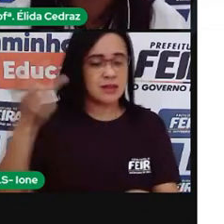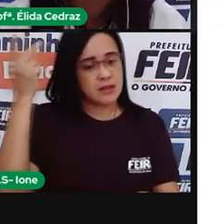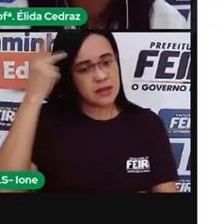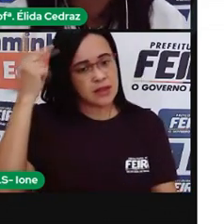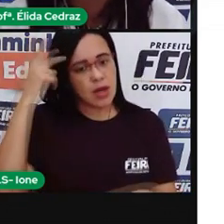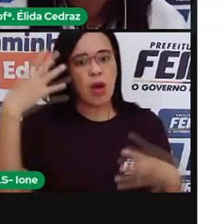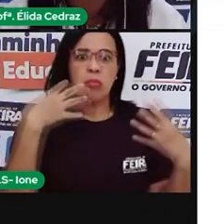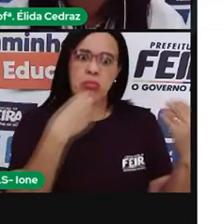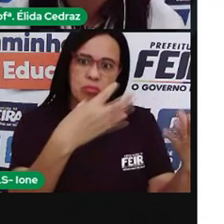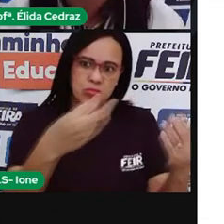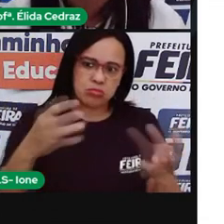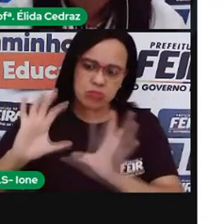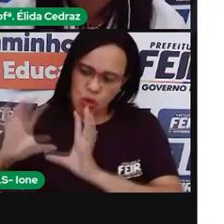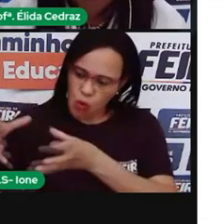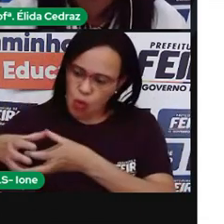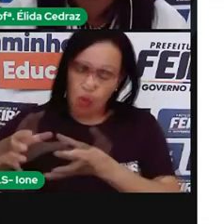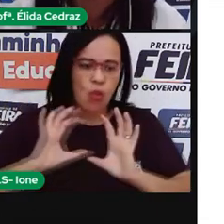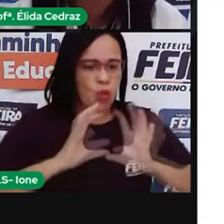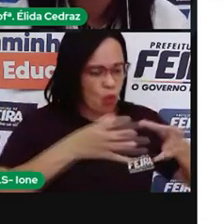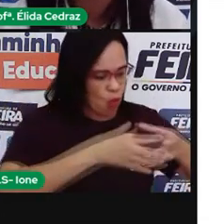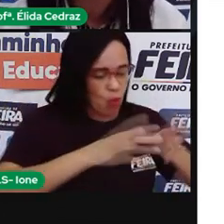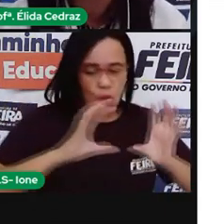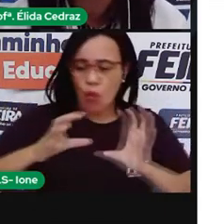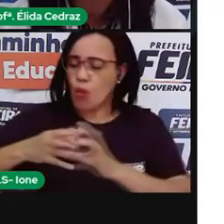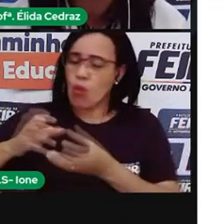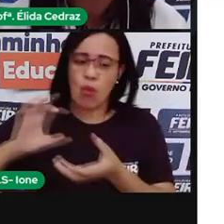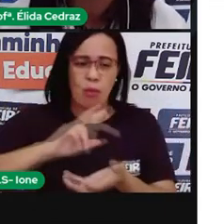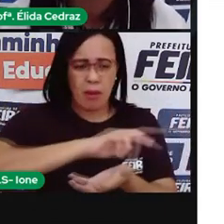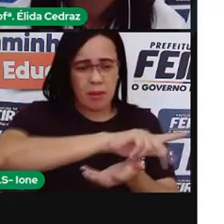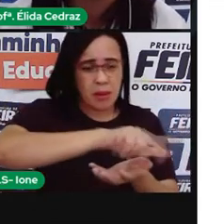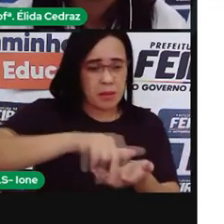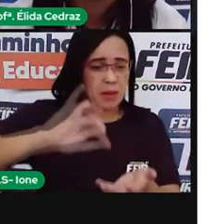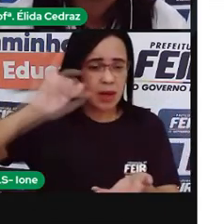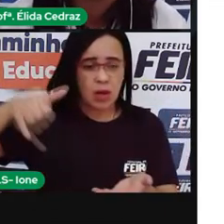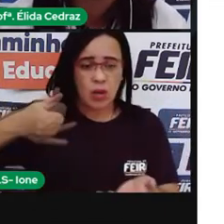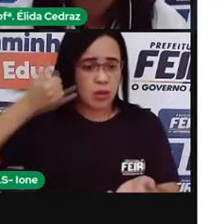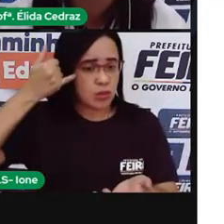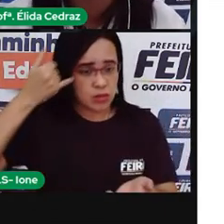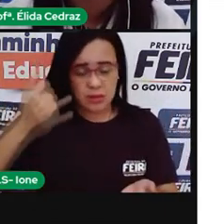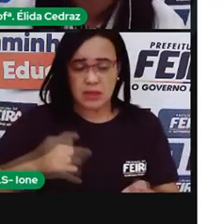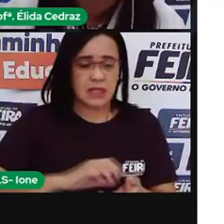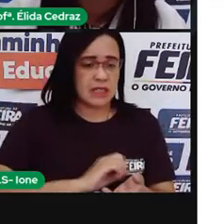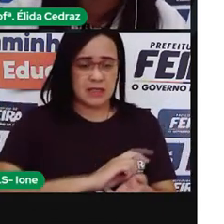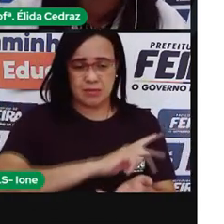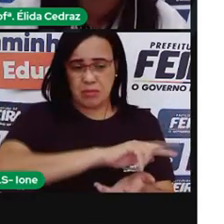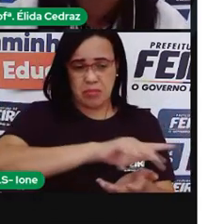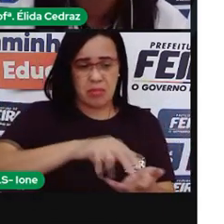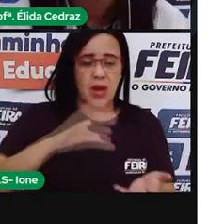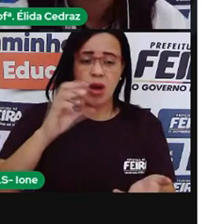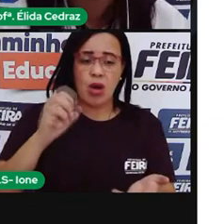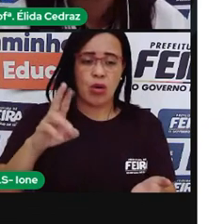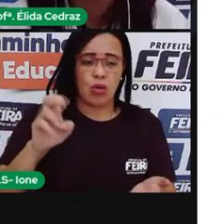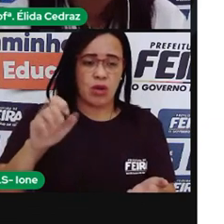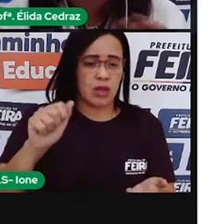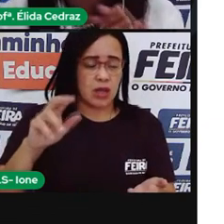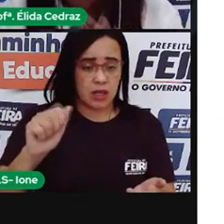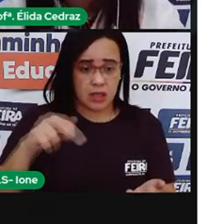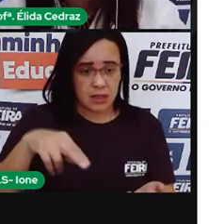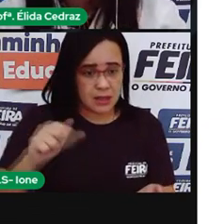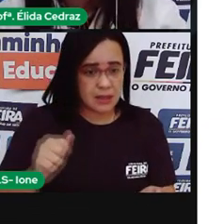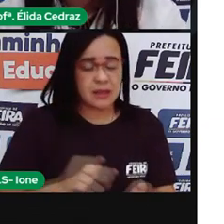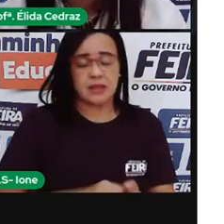muitas comunidades chinesas, coreanas, japonesas, russas. Então,